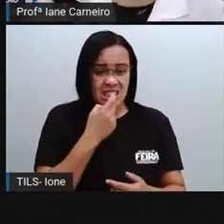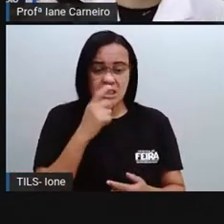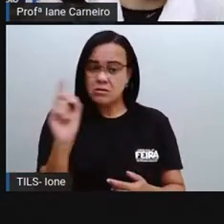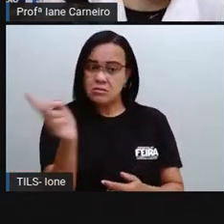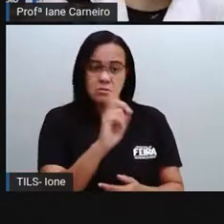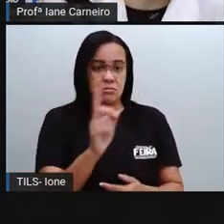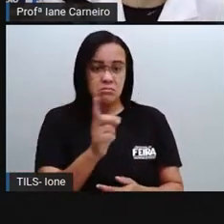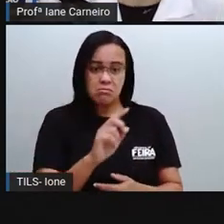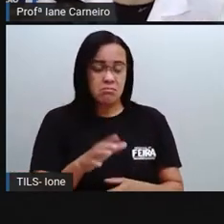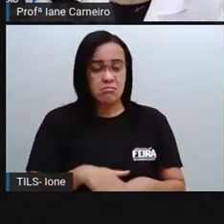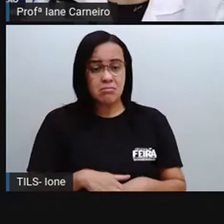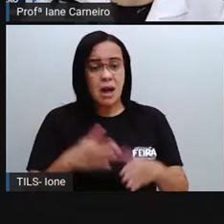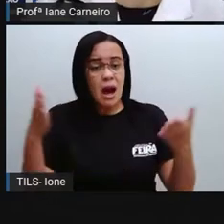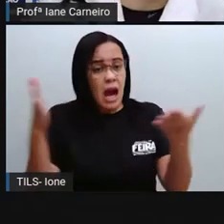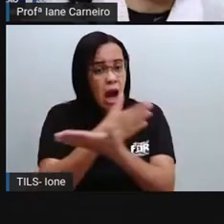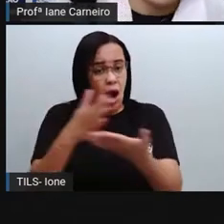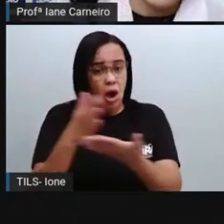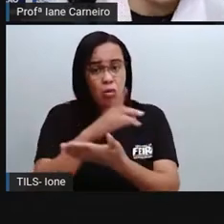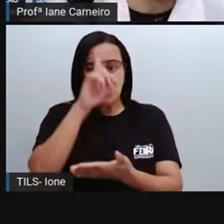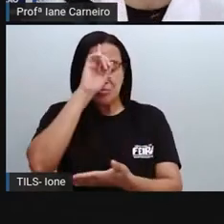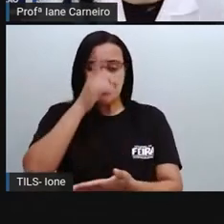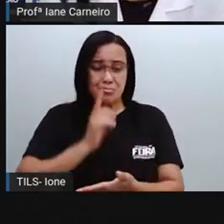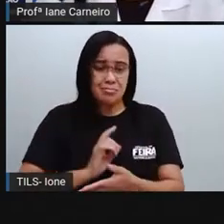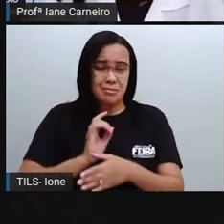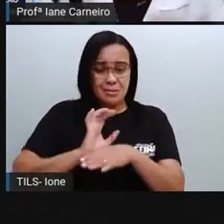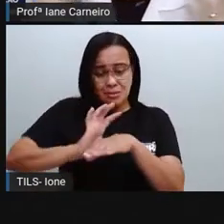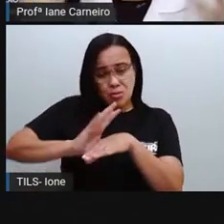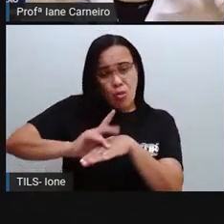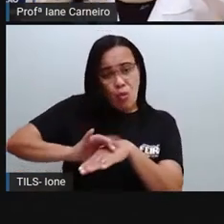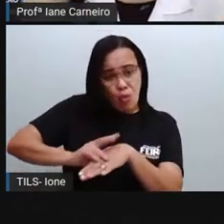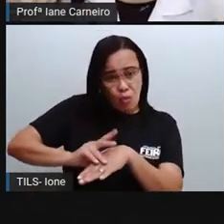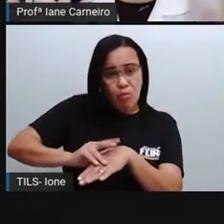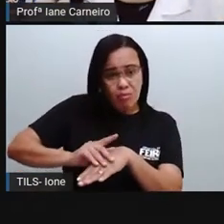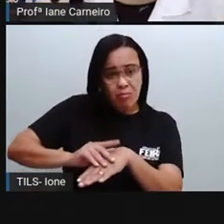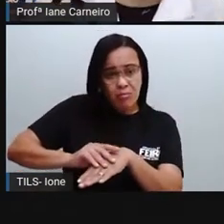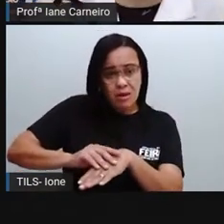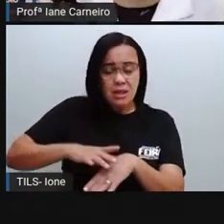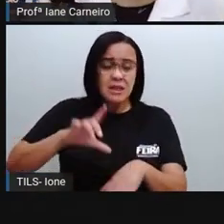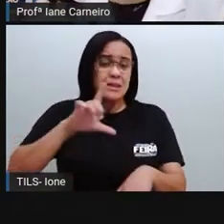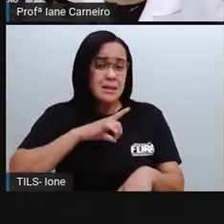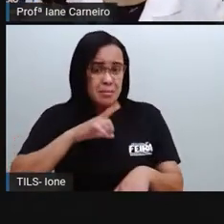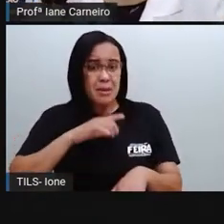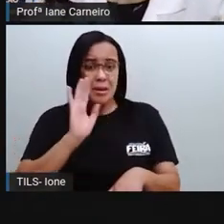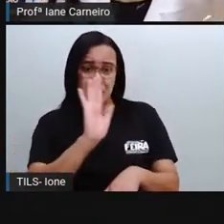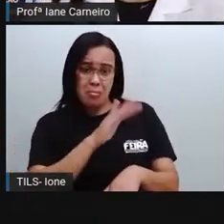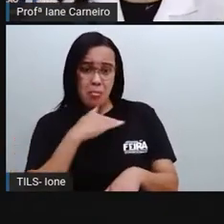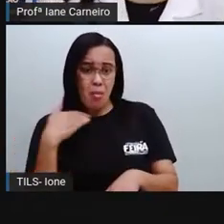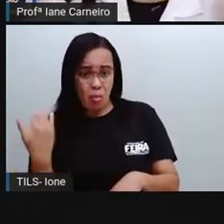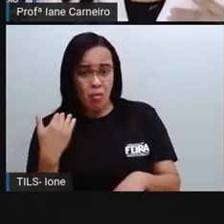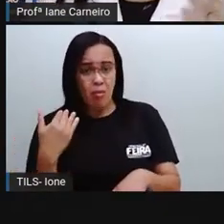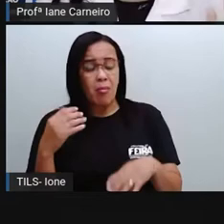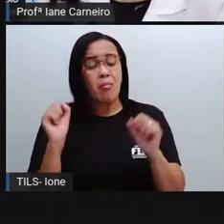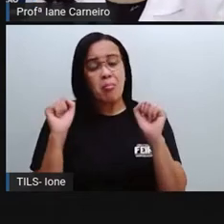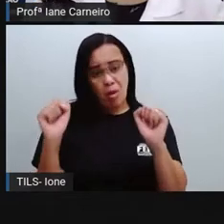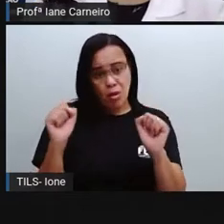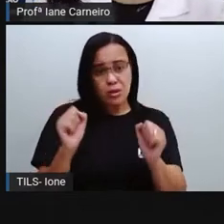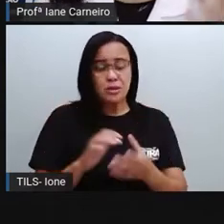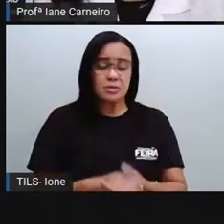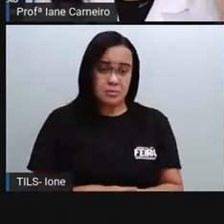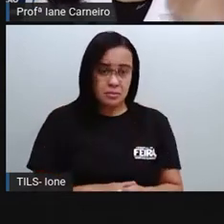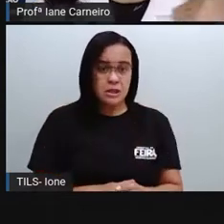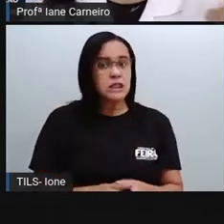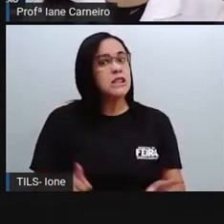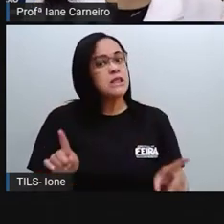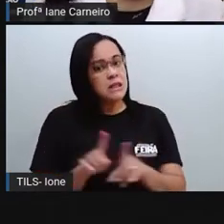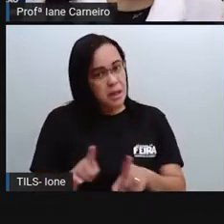acaba que esses animais, eles acabam adoecendo, às vezes chegam a falecer, morrer, e quando não acontece isso,